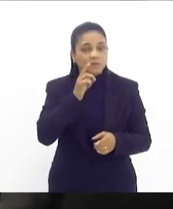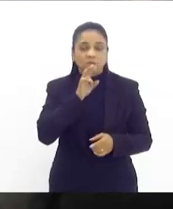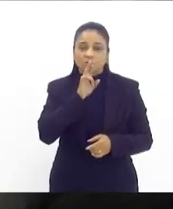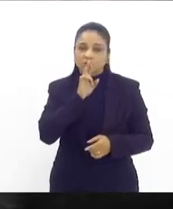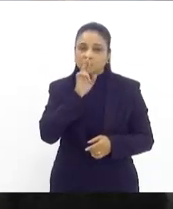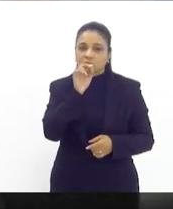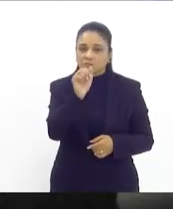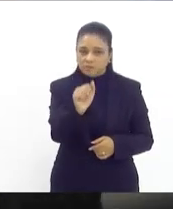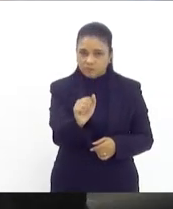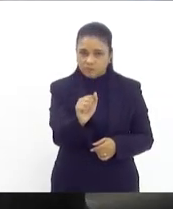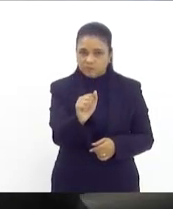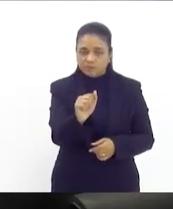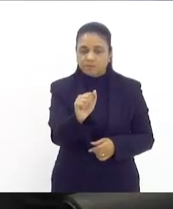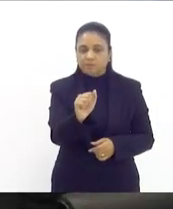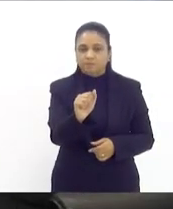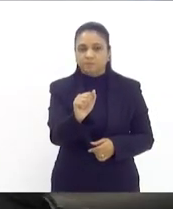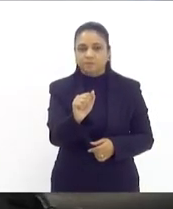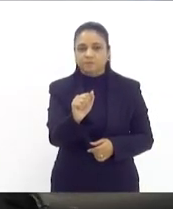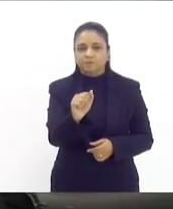Amorim,